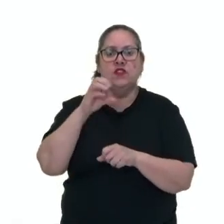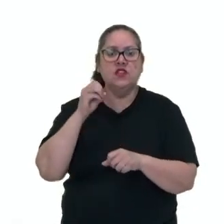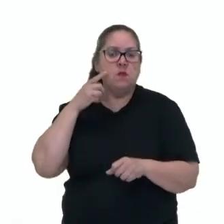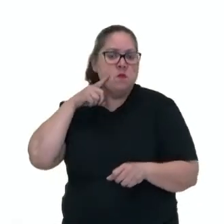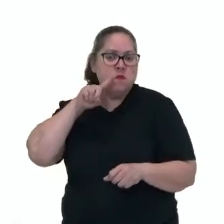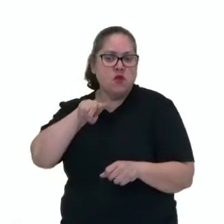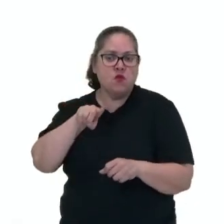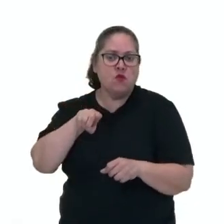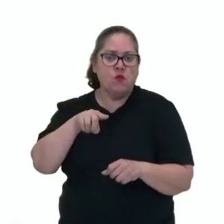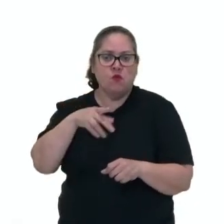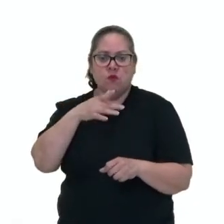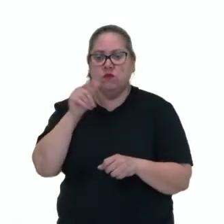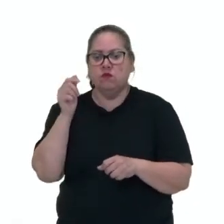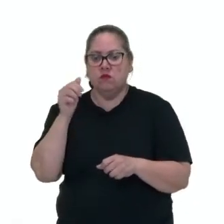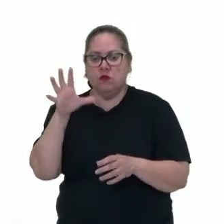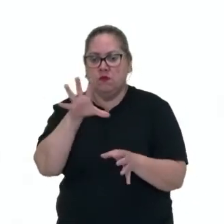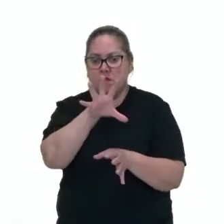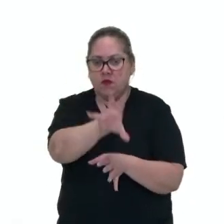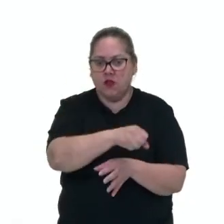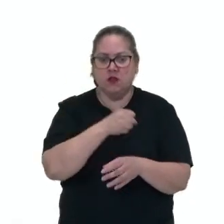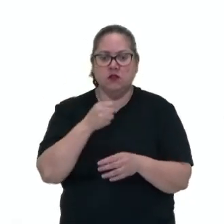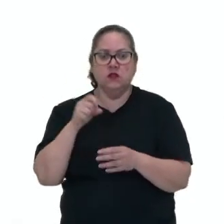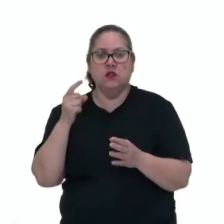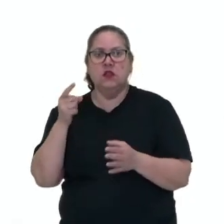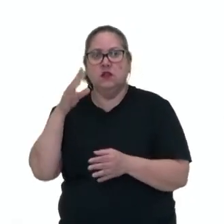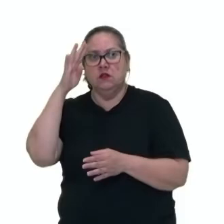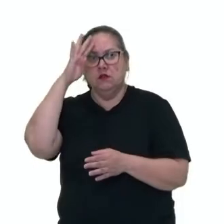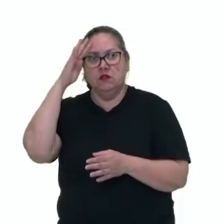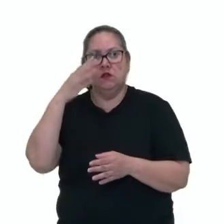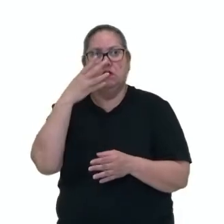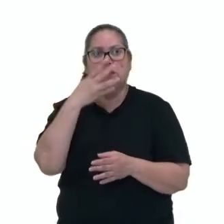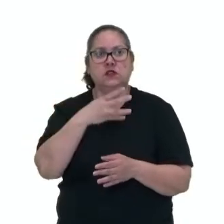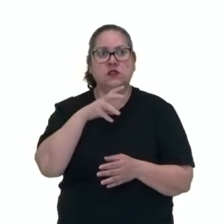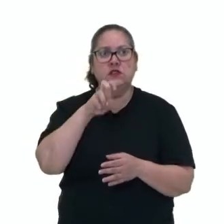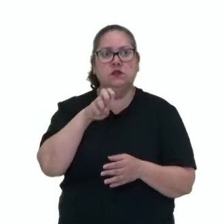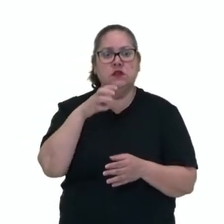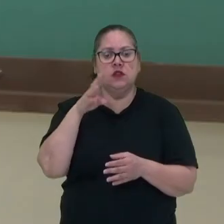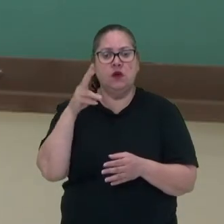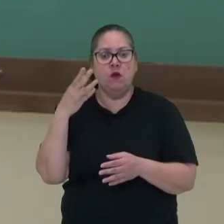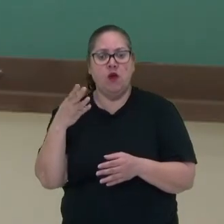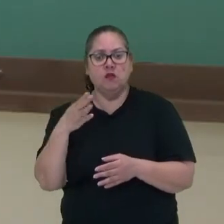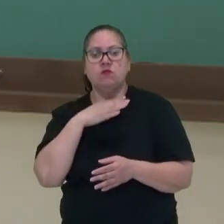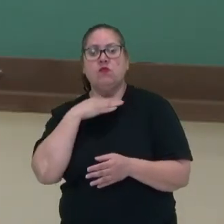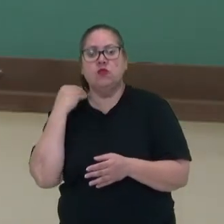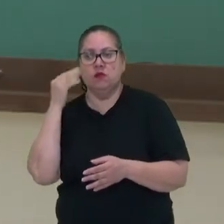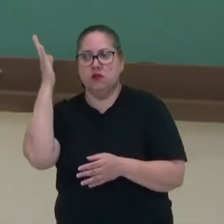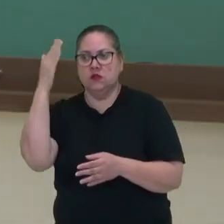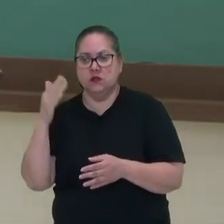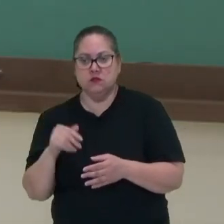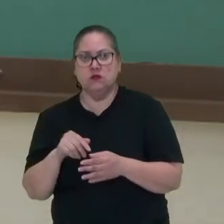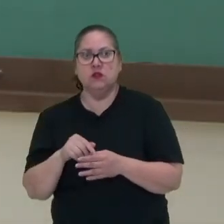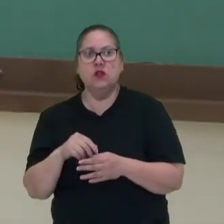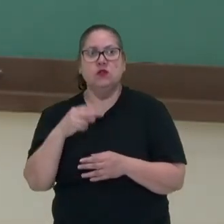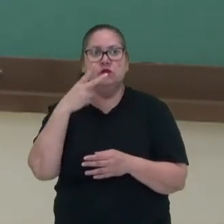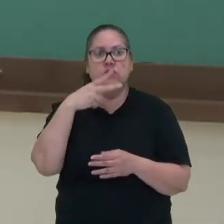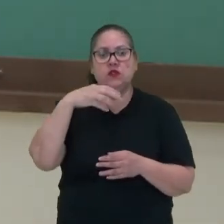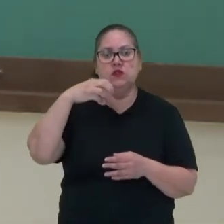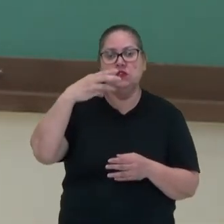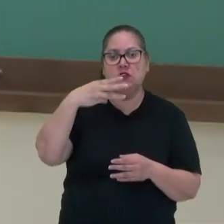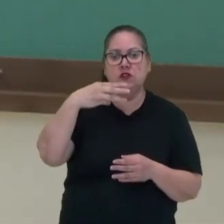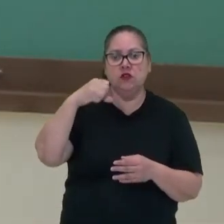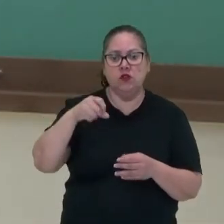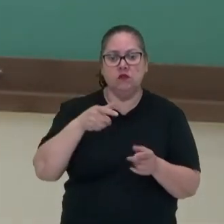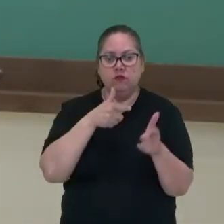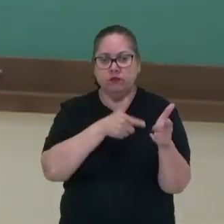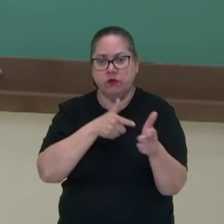soldados inimigos foram capturados e 454 brasileiros vieram a morrer. Foram 239 dias